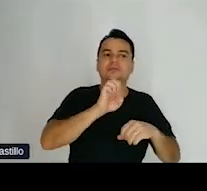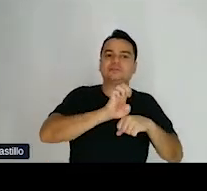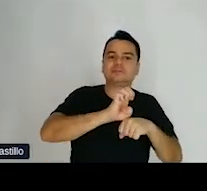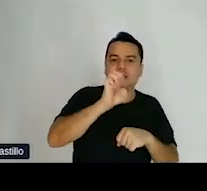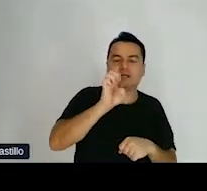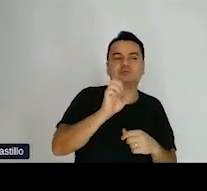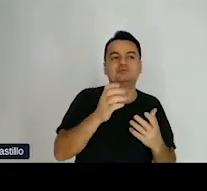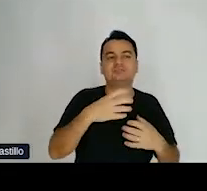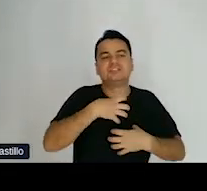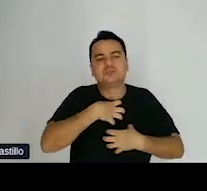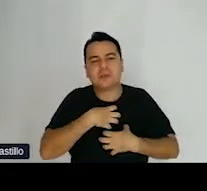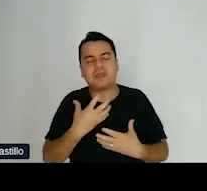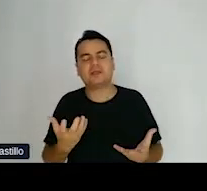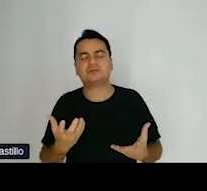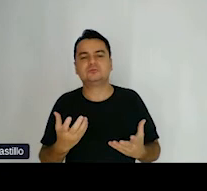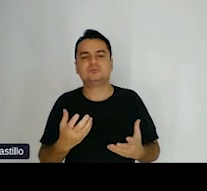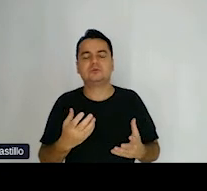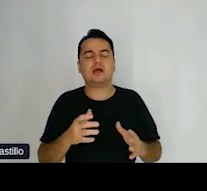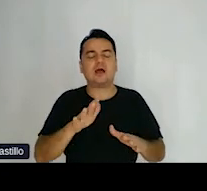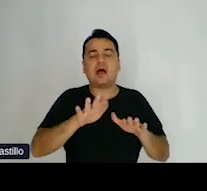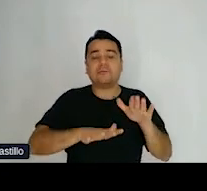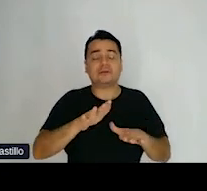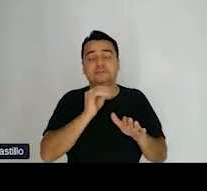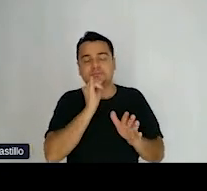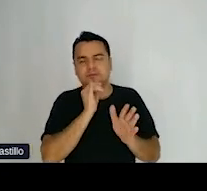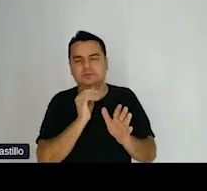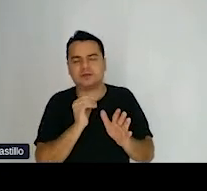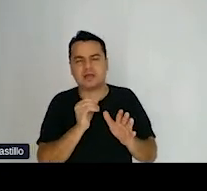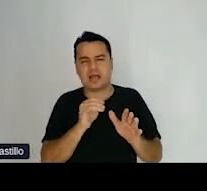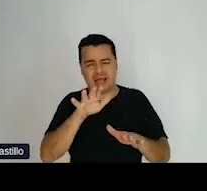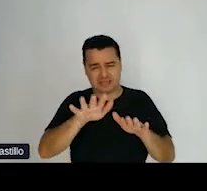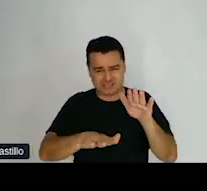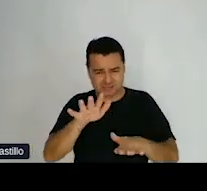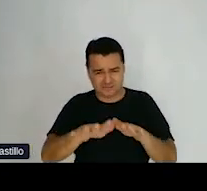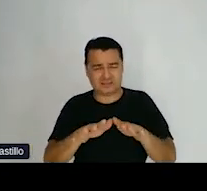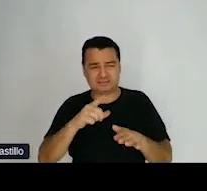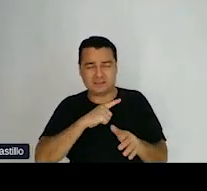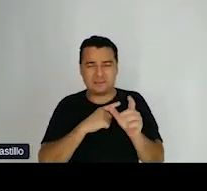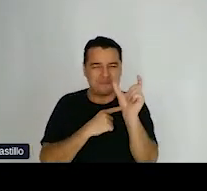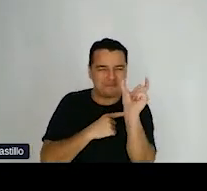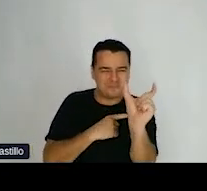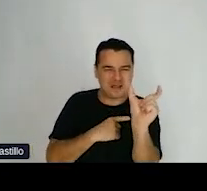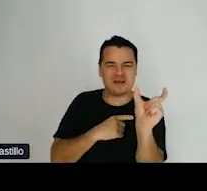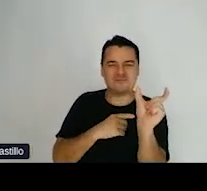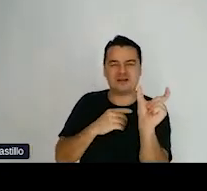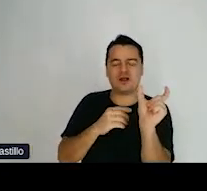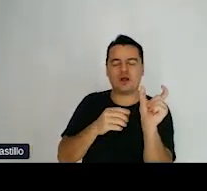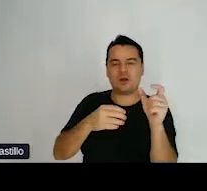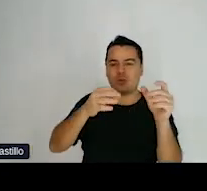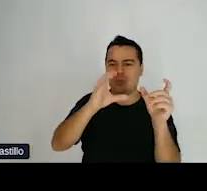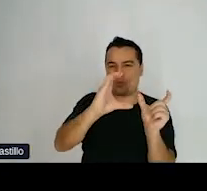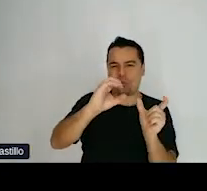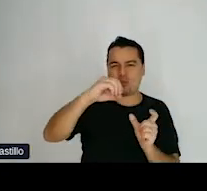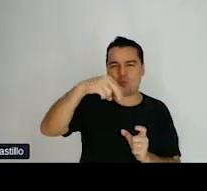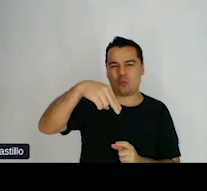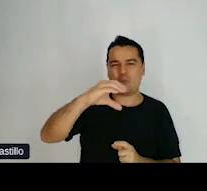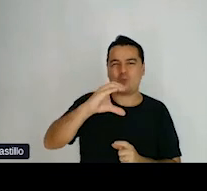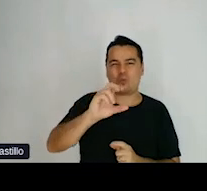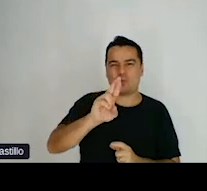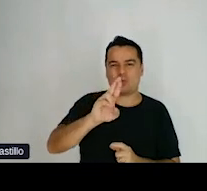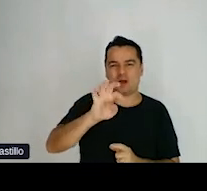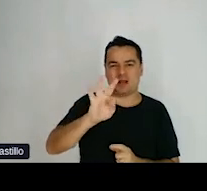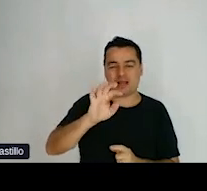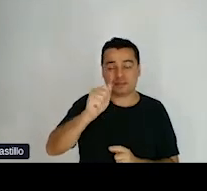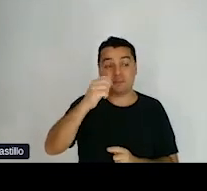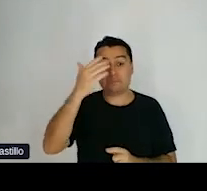sentimentos. Na medida do possível, a gente tenta sempre usar palavras concretas e menos palavras abstratas. Então,